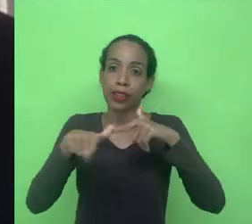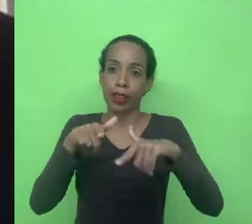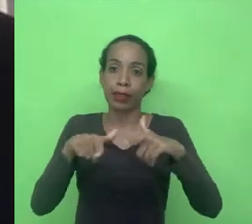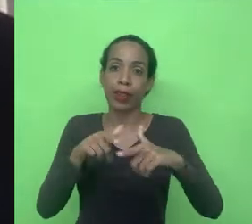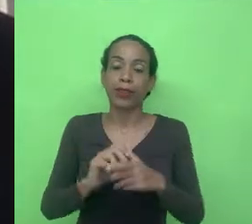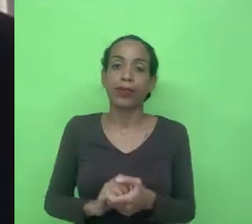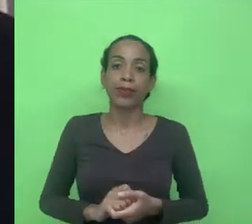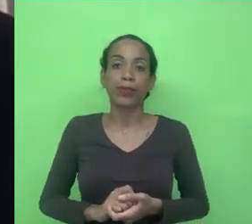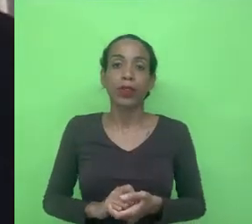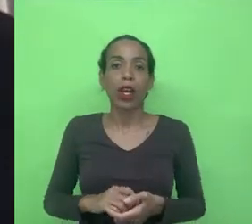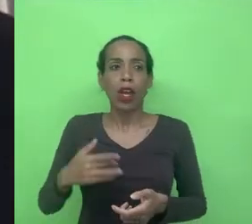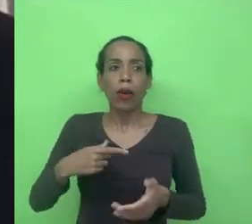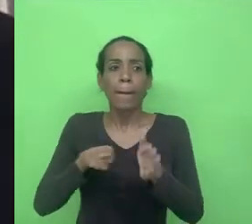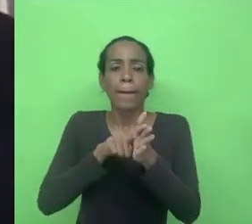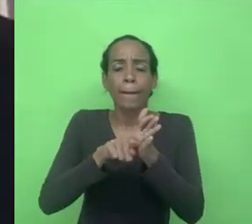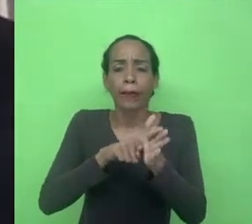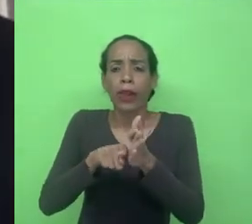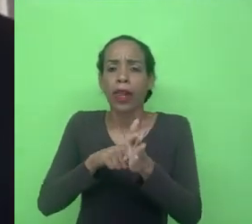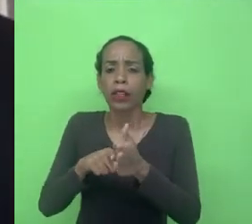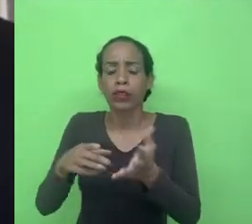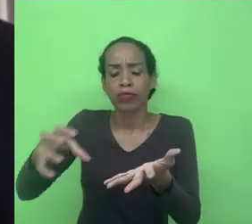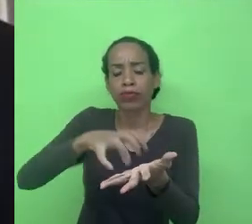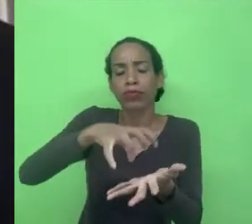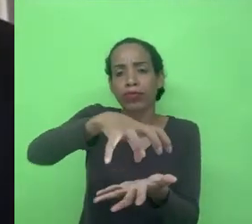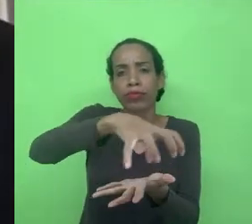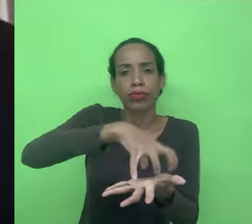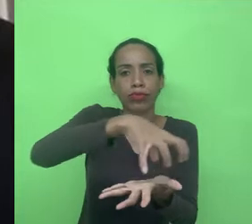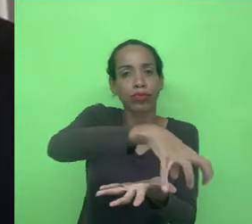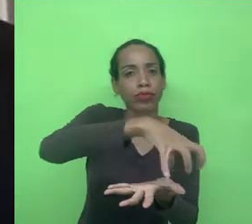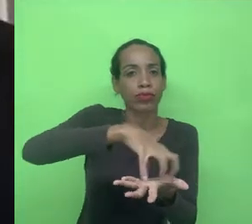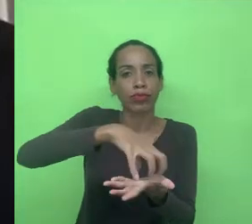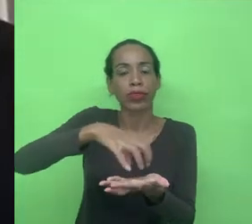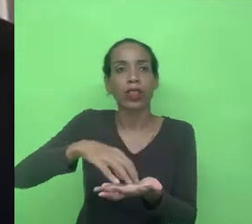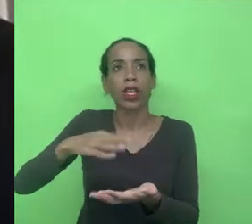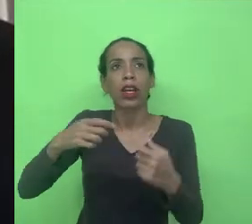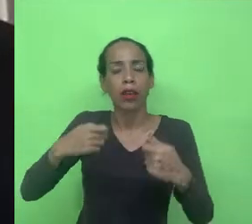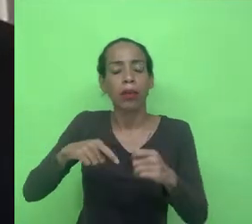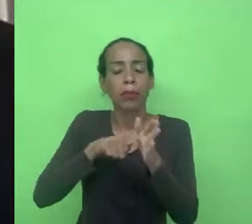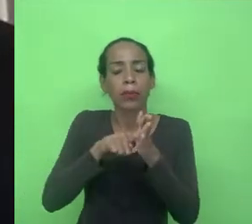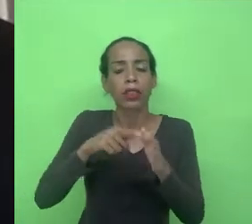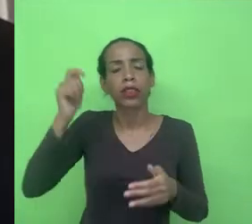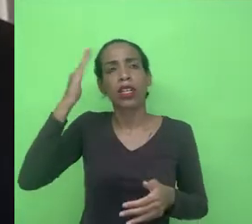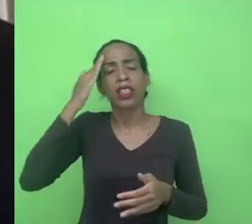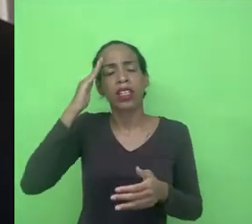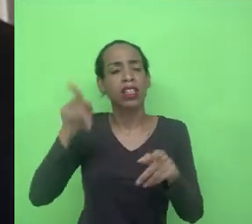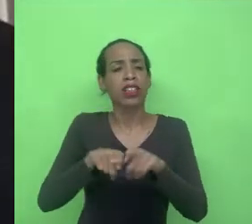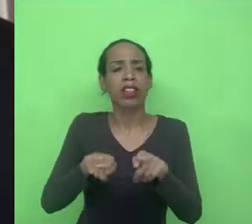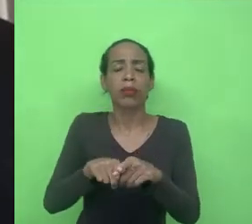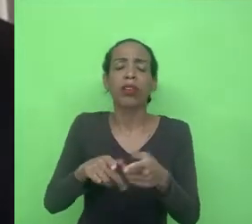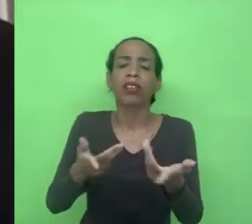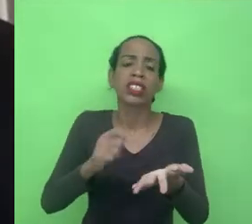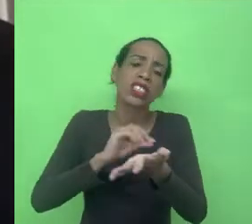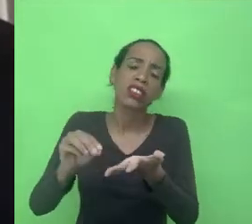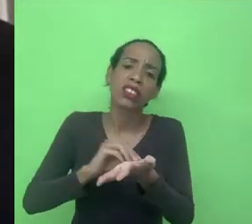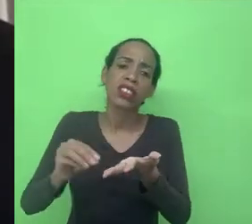eu vou em busca dessas associações vou em busca de entender de descrever esse processo através da análise da